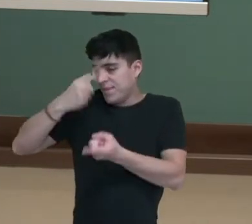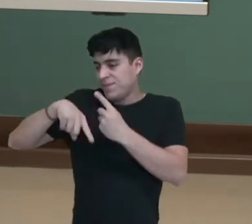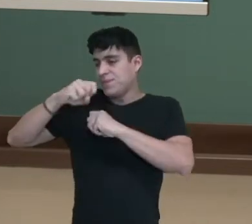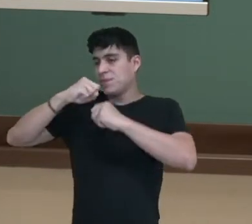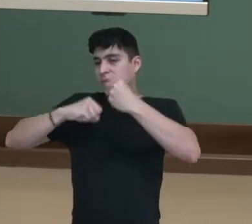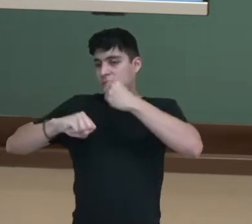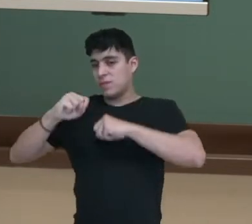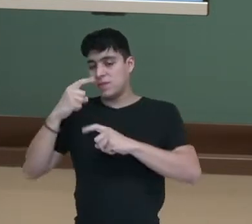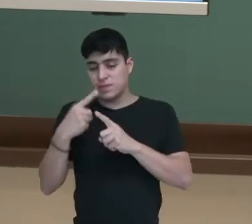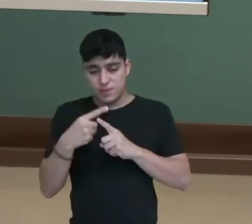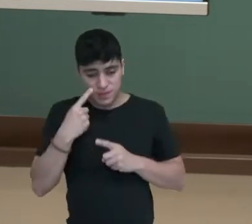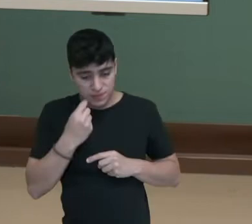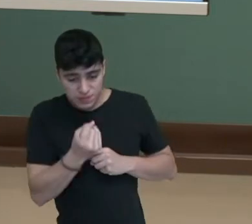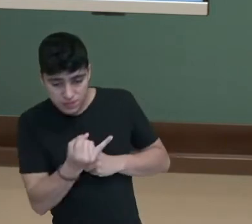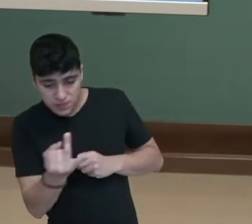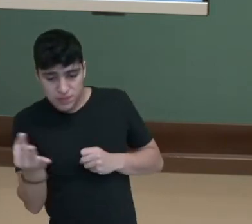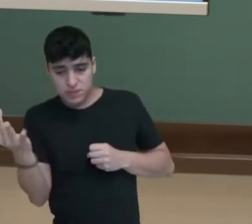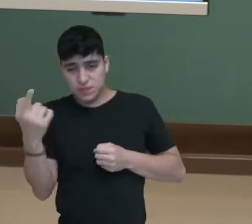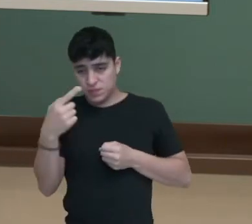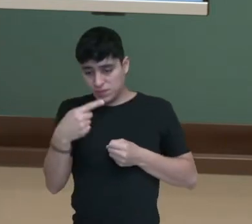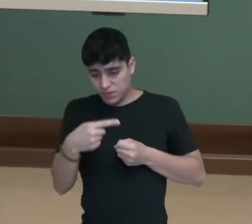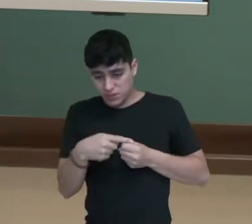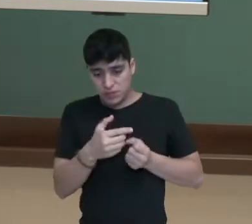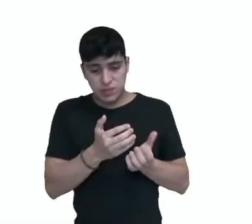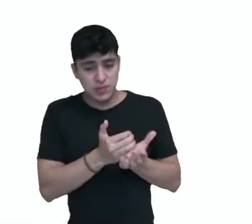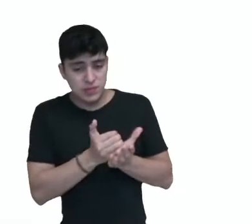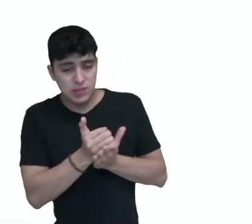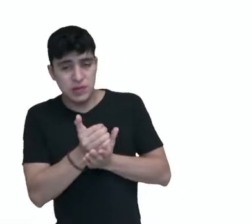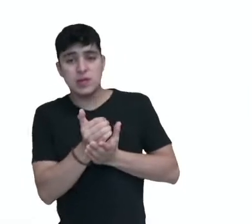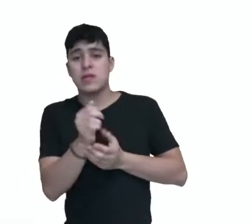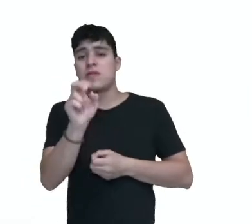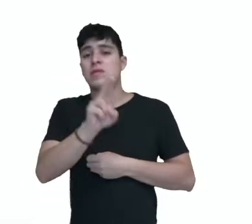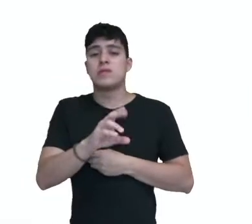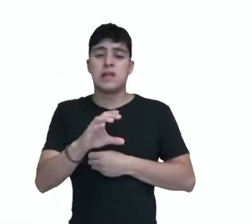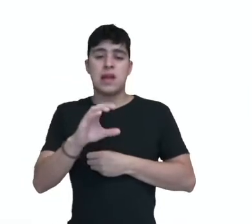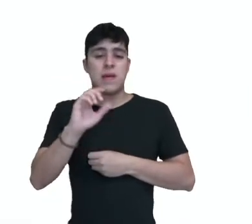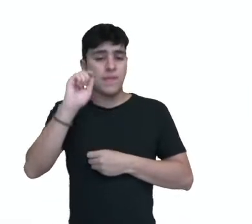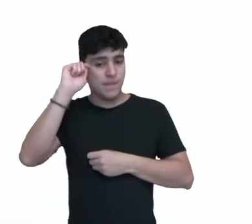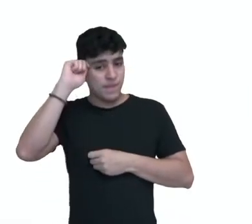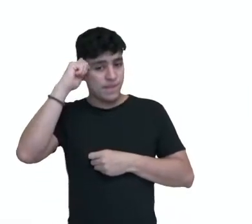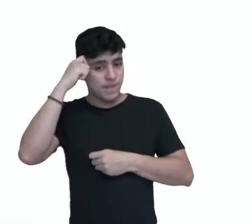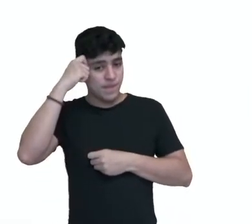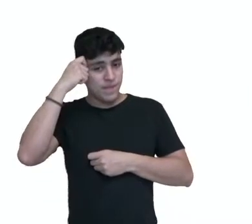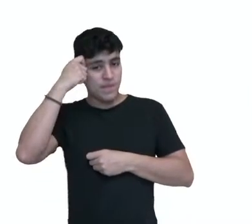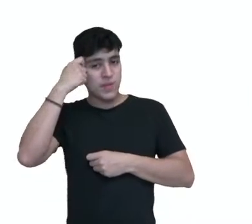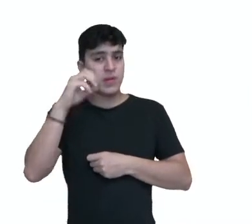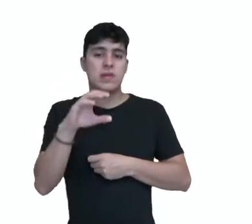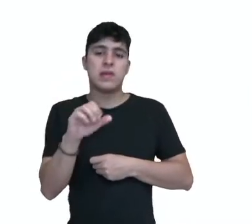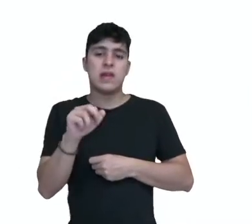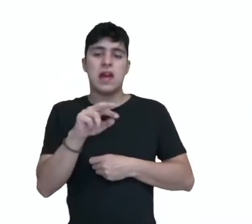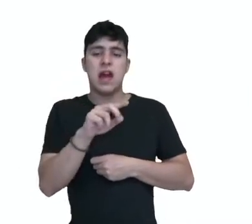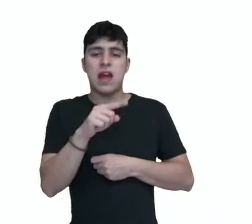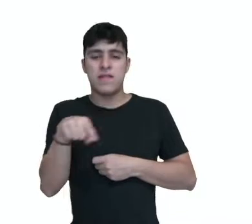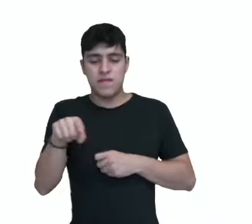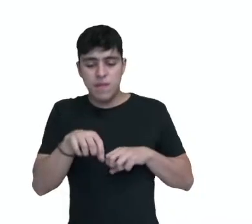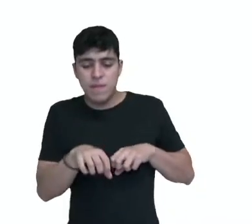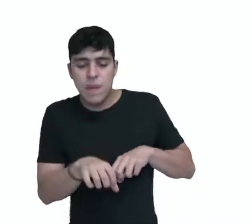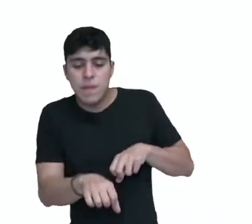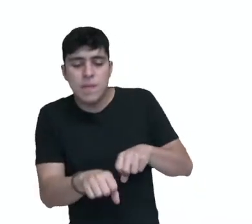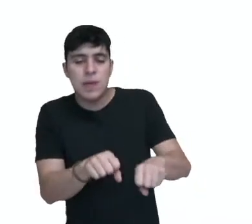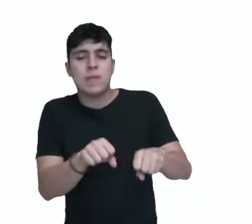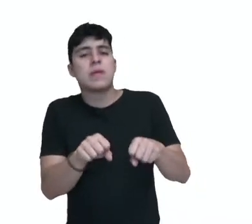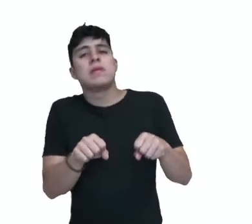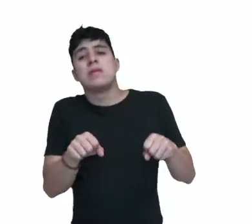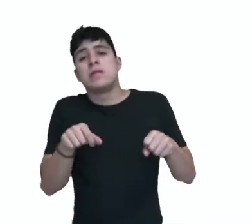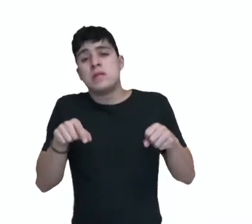visualmente algumas cidades começaram a destacar a utilização do carvão e do aço. Claro que isso remeteu a grandes índices